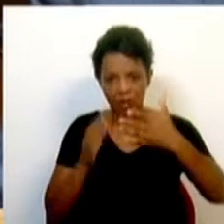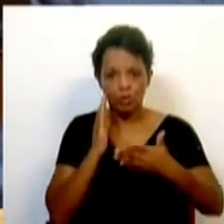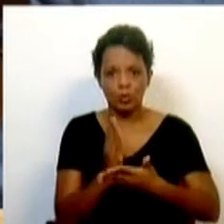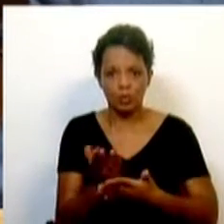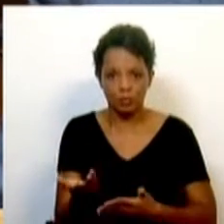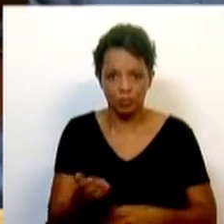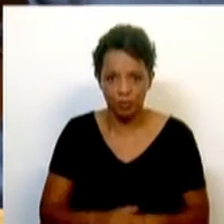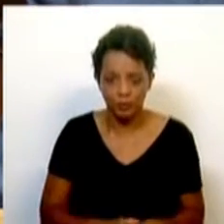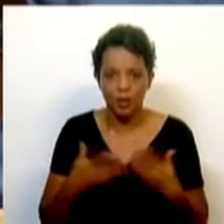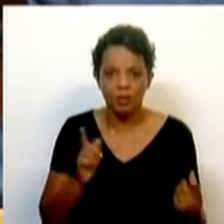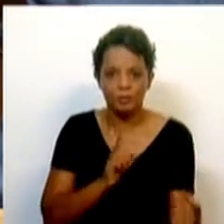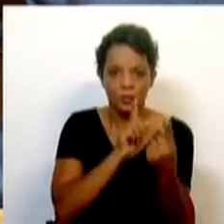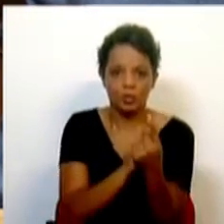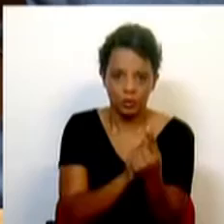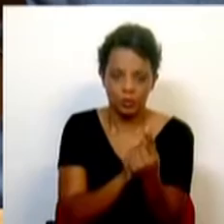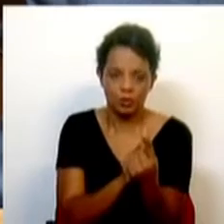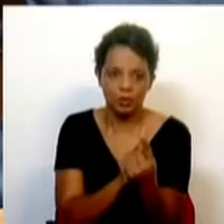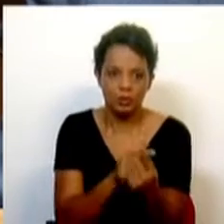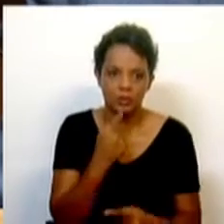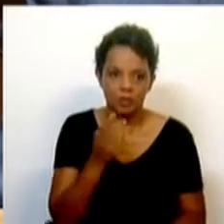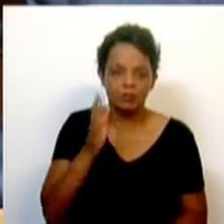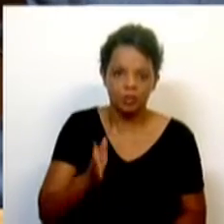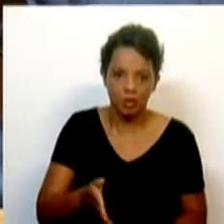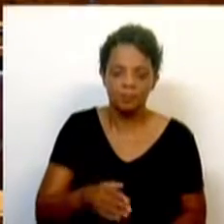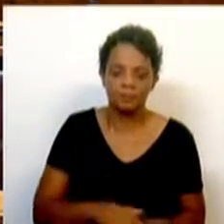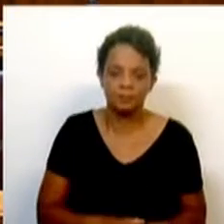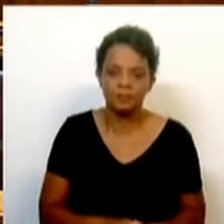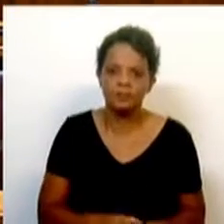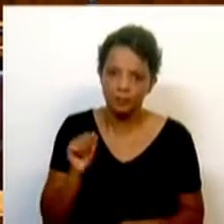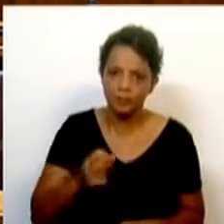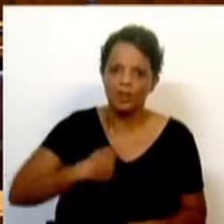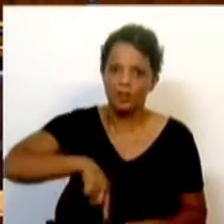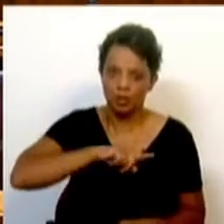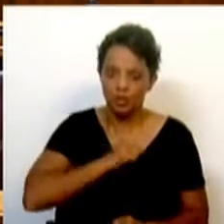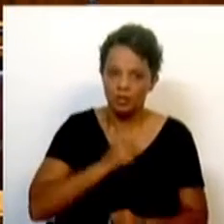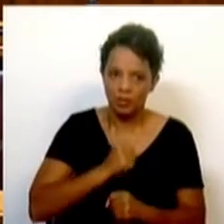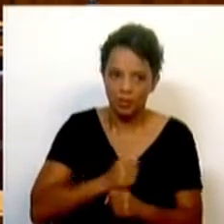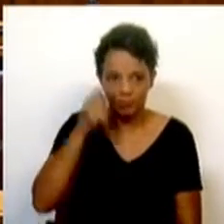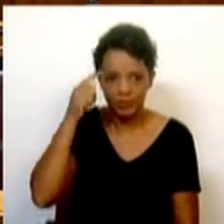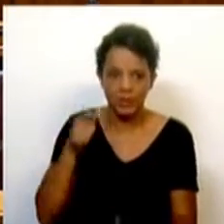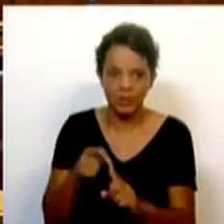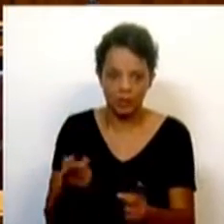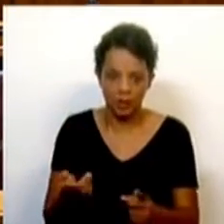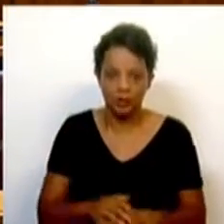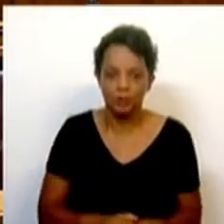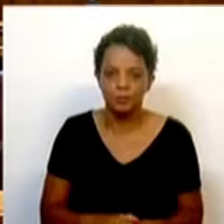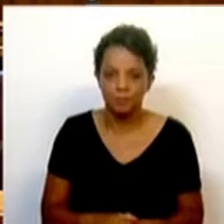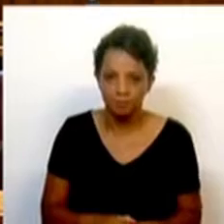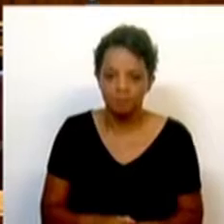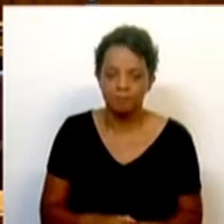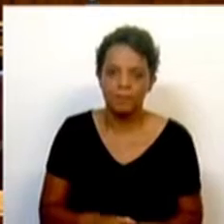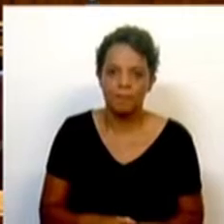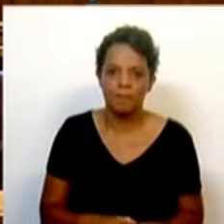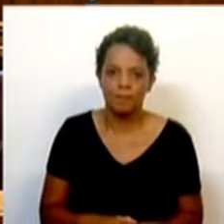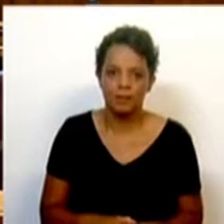Relativamente às consultas, já dissemos que sim, senhor, que vamos, obviamente, e estamos a trabalhar nesse sentido. Recuperamos muita